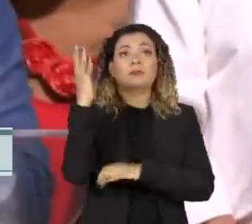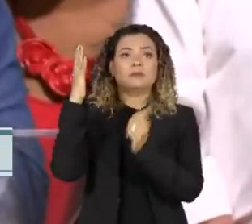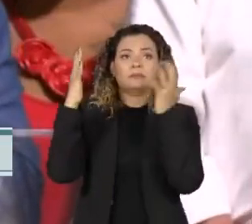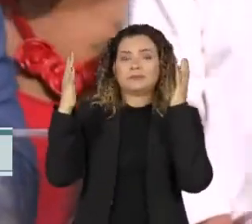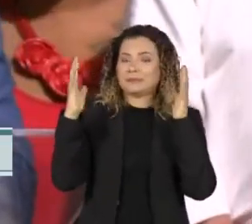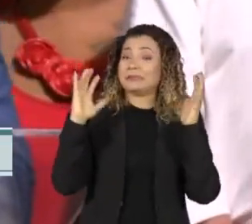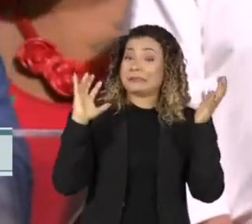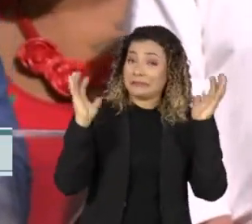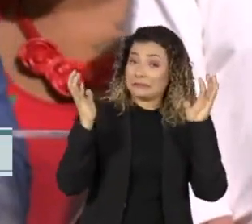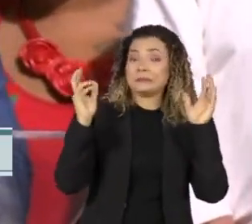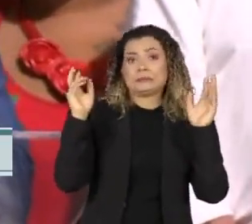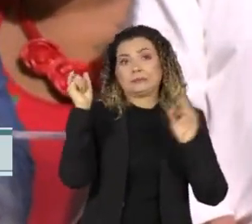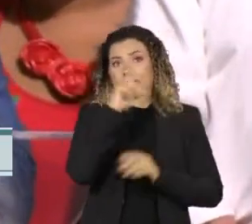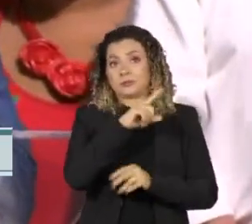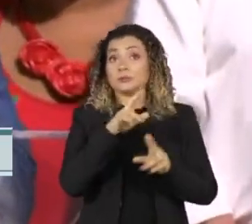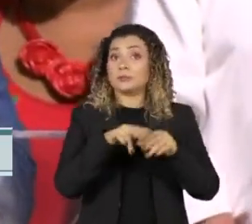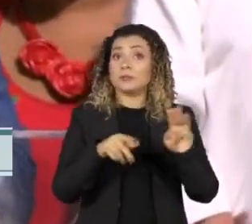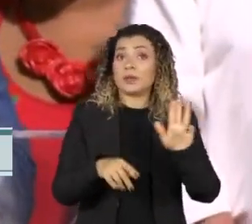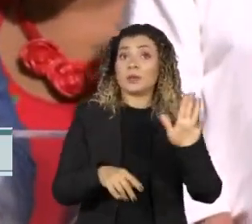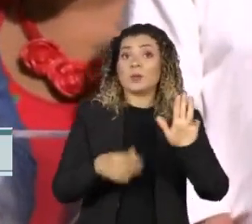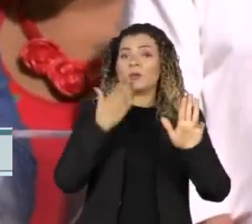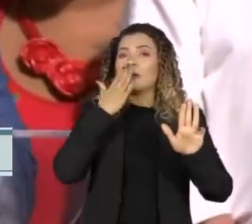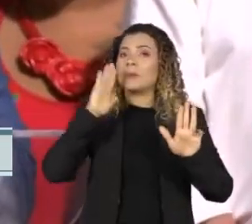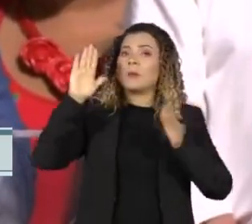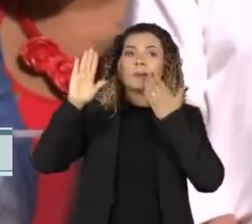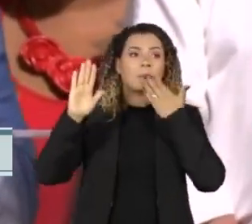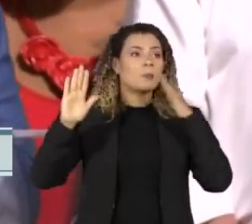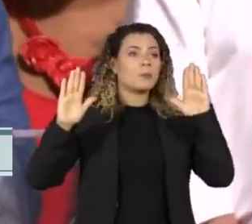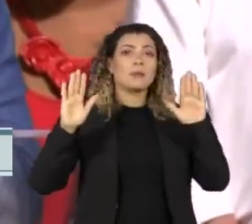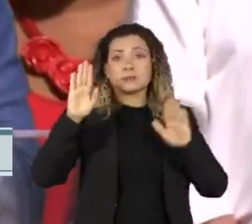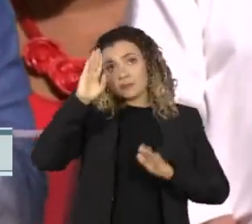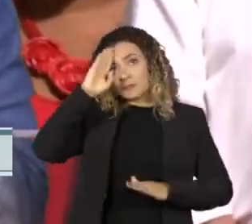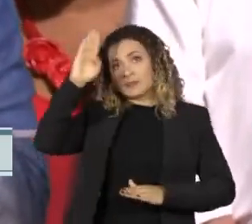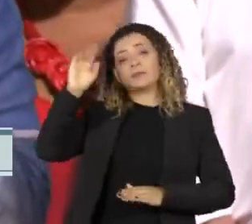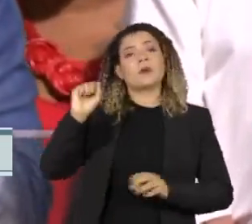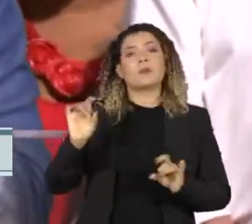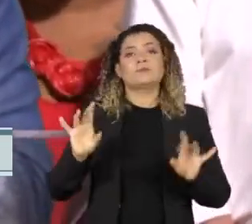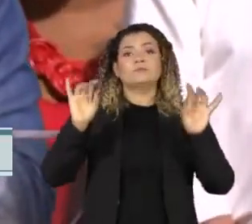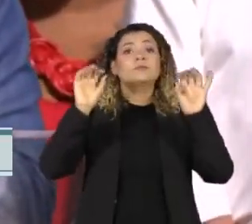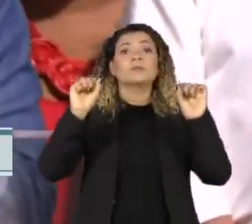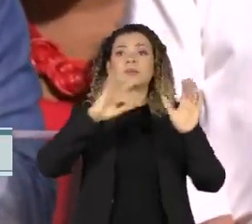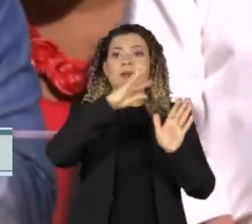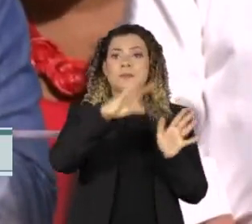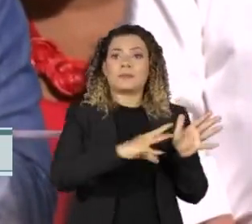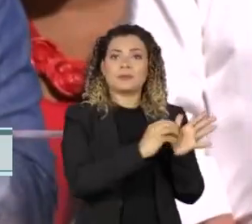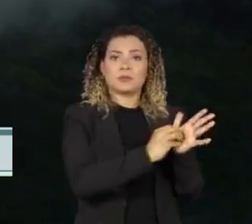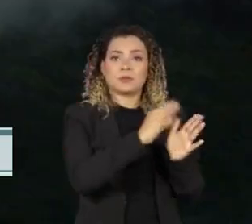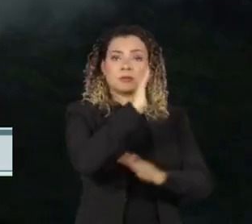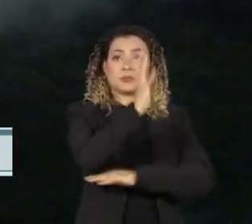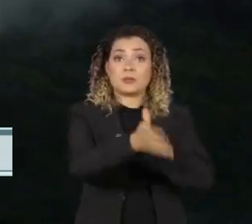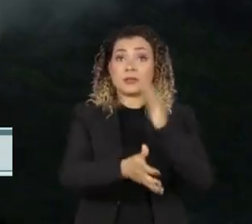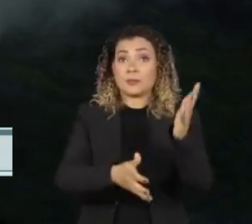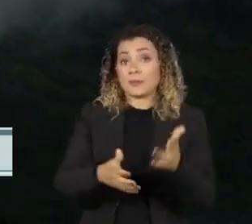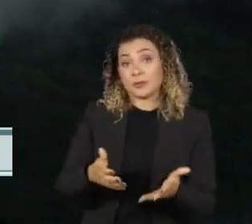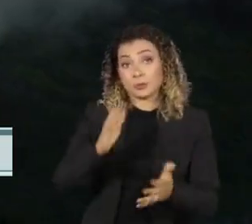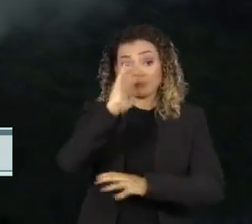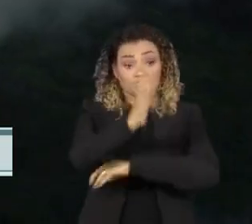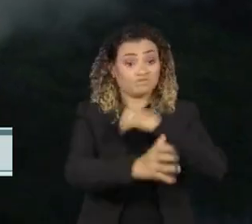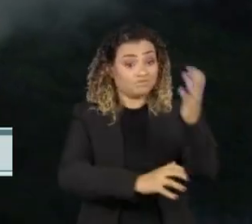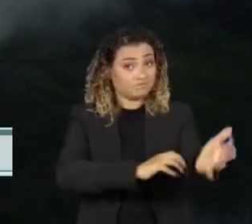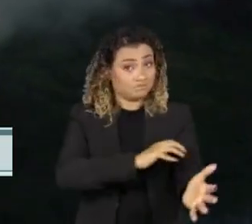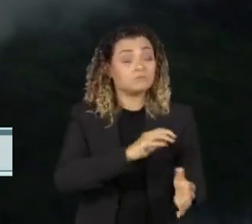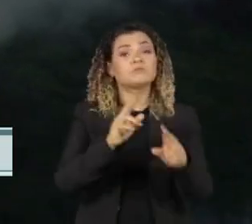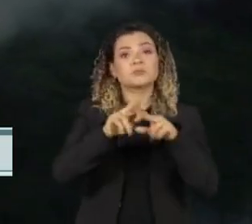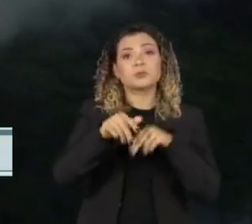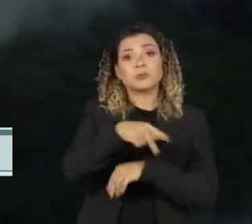Lula, recém-eleito, fez uma série de promessas, especialmente com relação à Amazônia e desmatamento. Portanto, é esperado